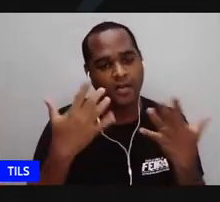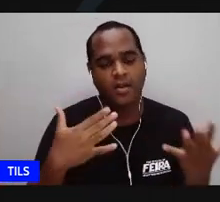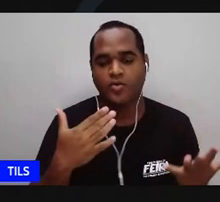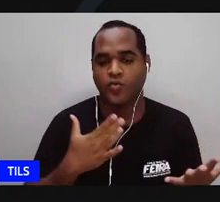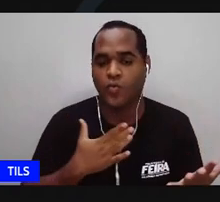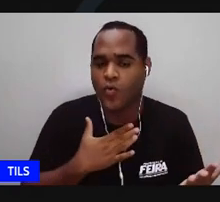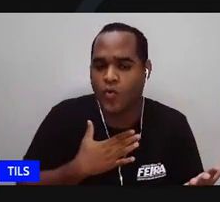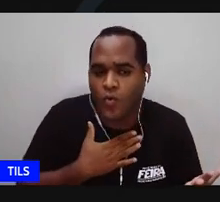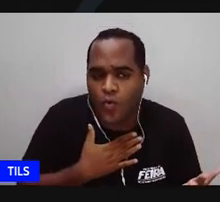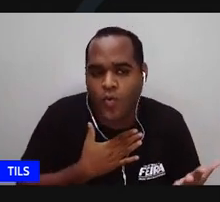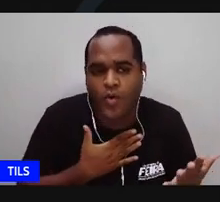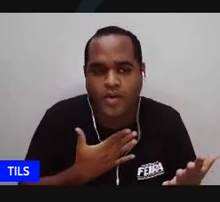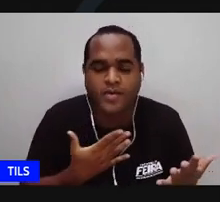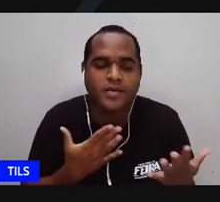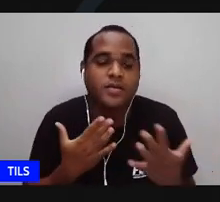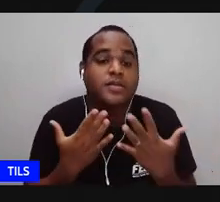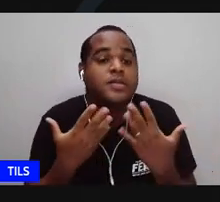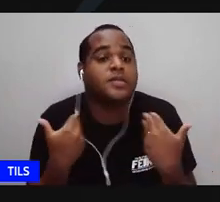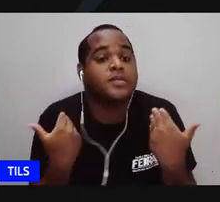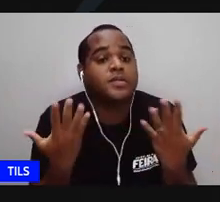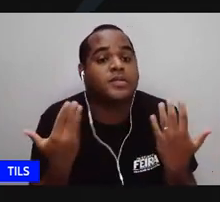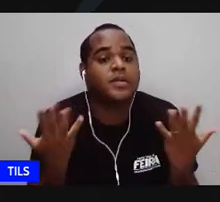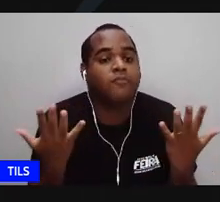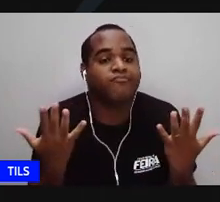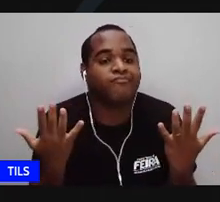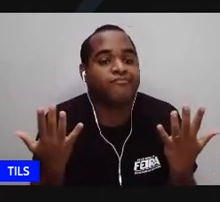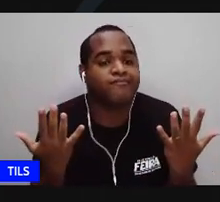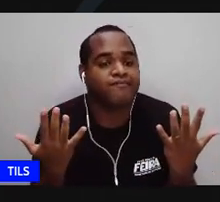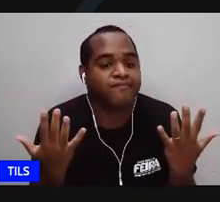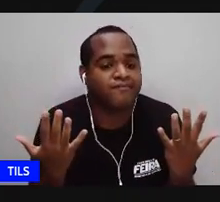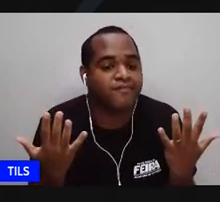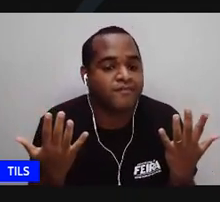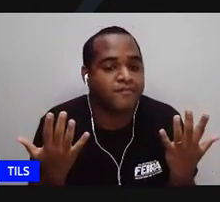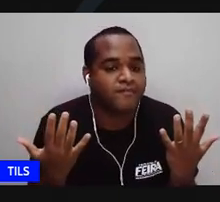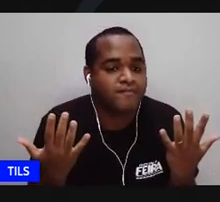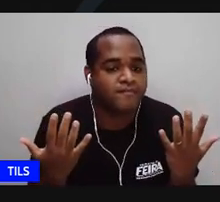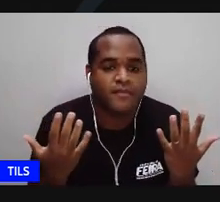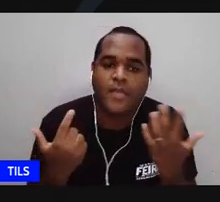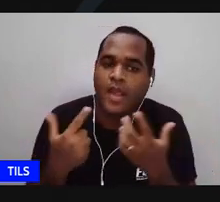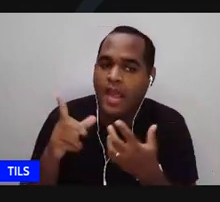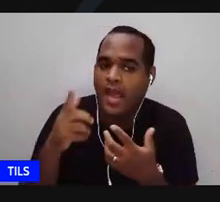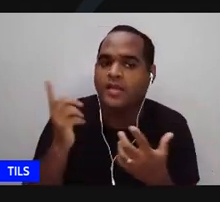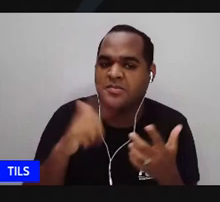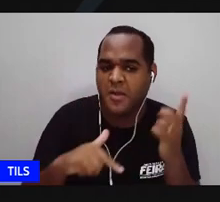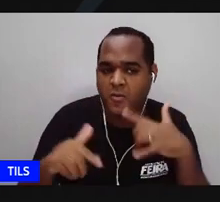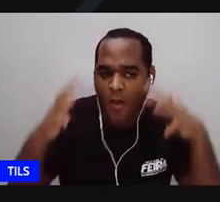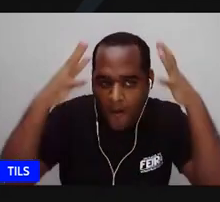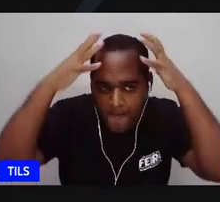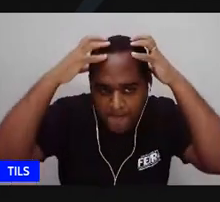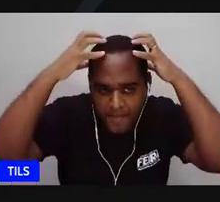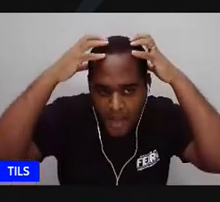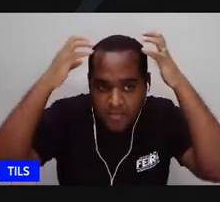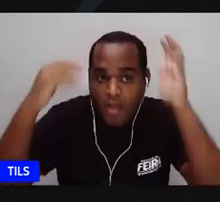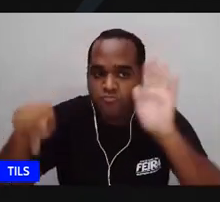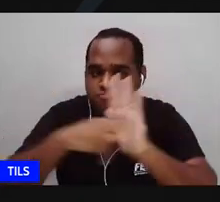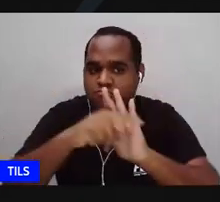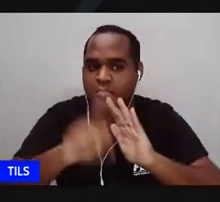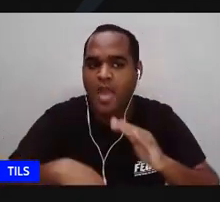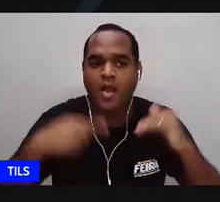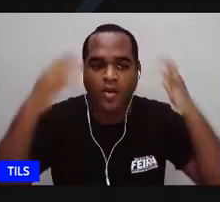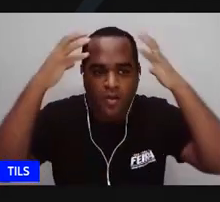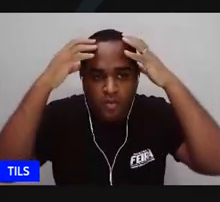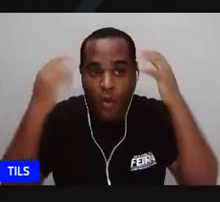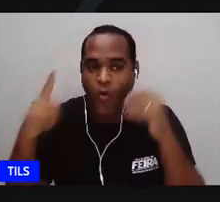gosta sabe então ela assumia esse cabelo dela nunca deu nenhum